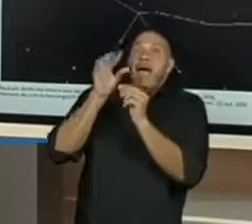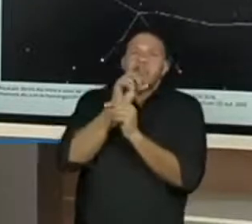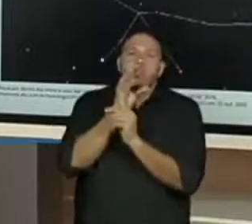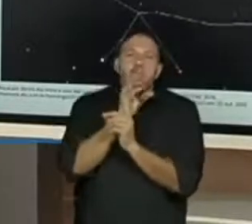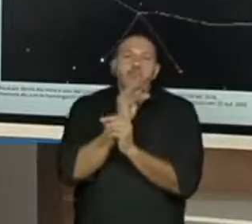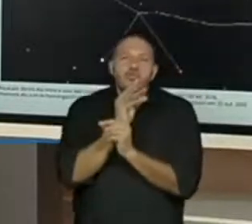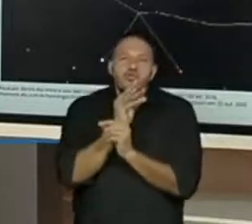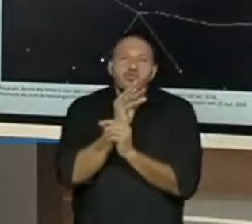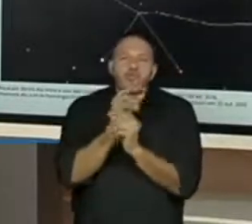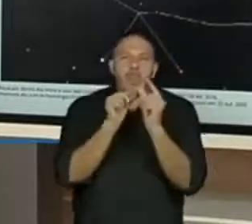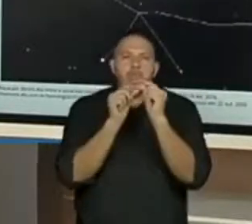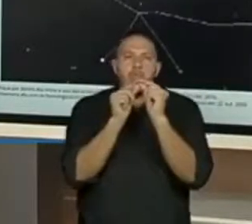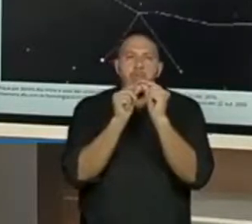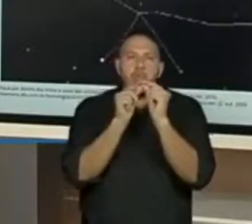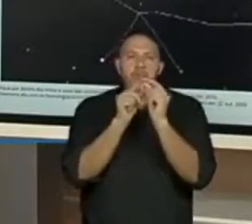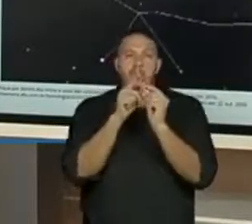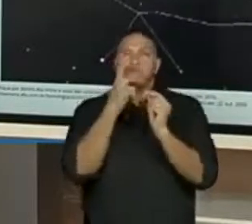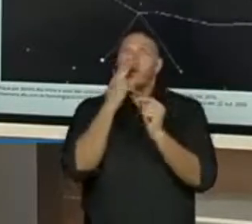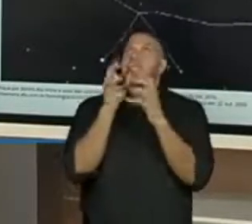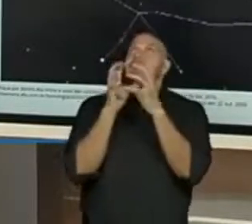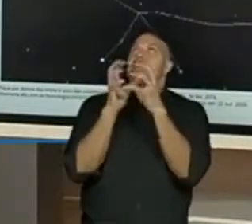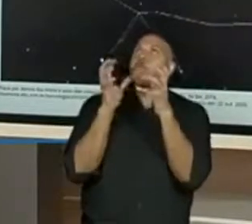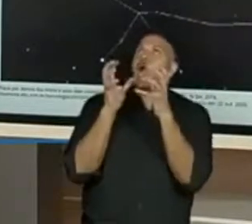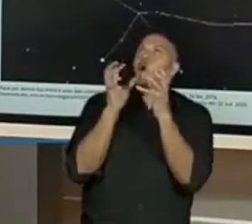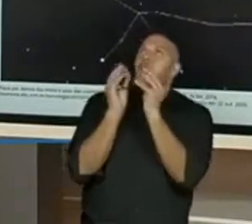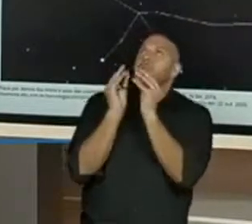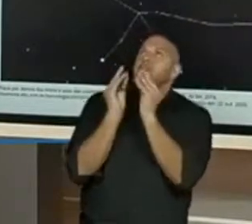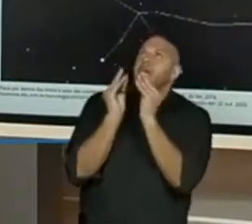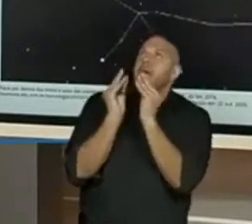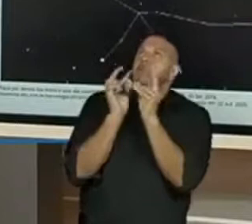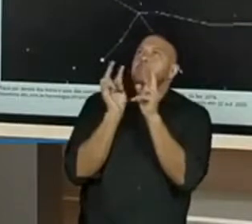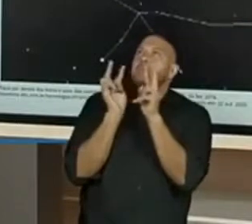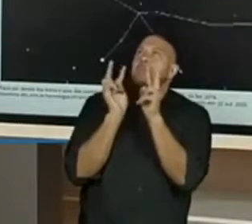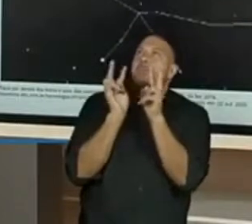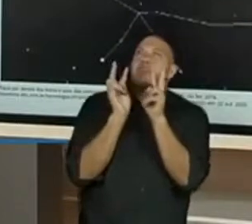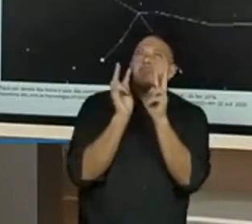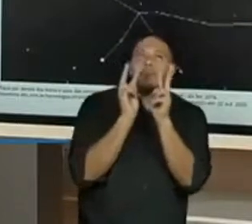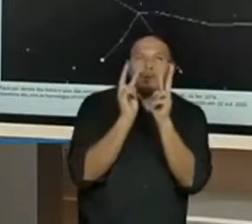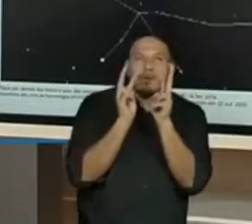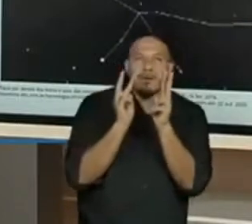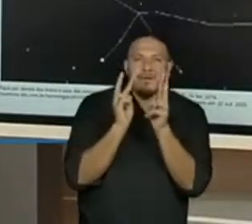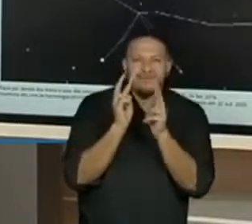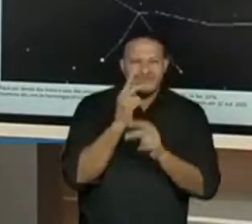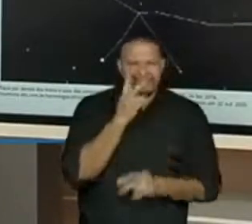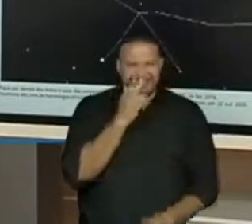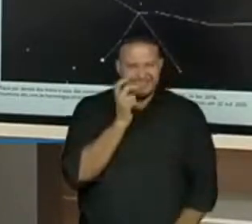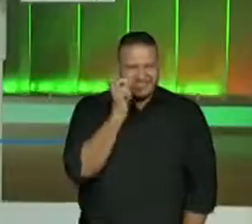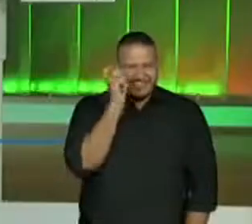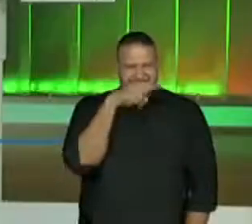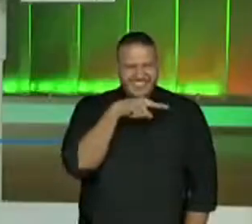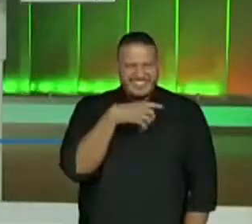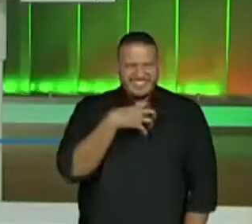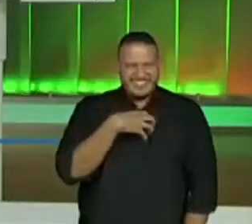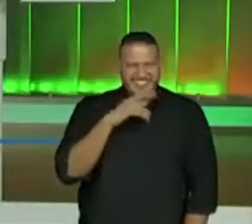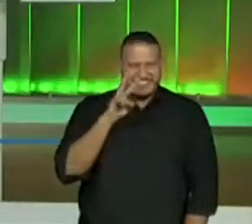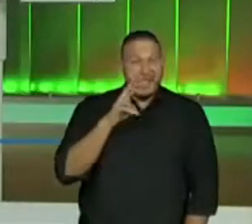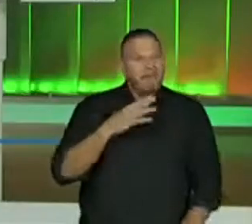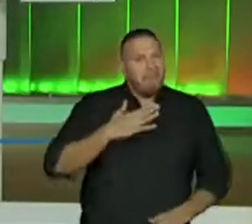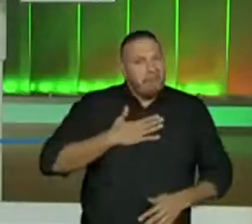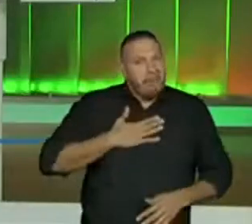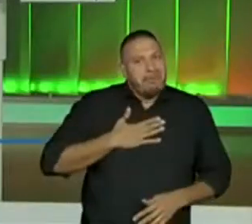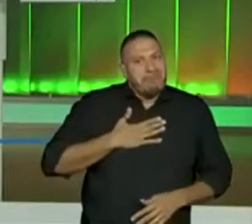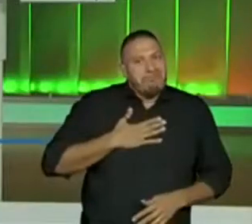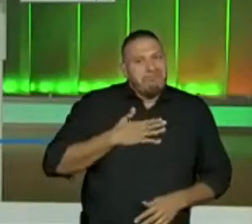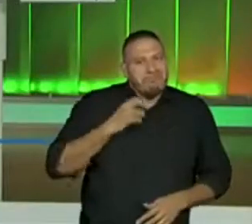que brilha menos do lado daquela que me parece maior porque brilha mais parece um pouco difícil não é para mim sim